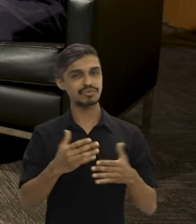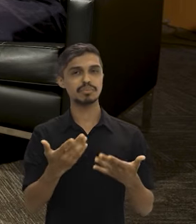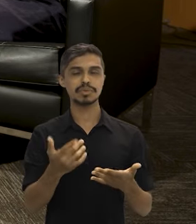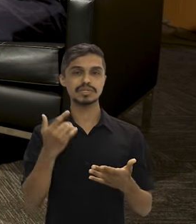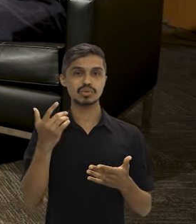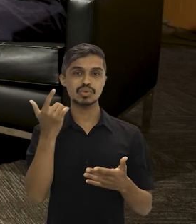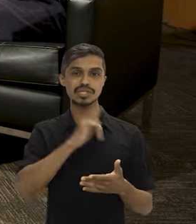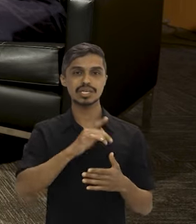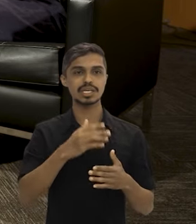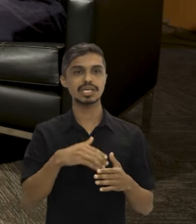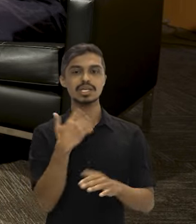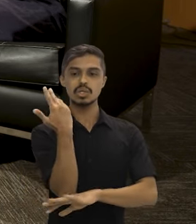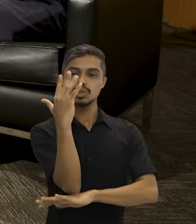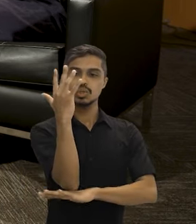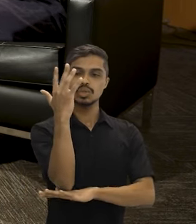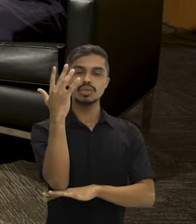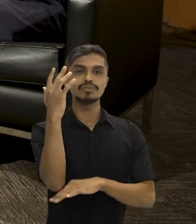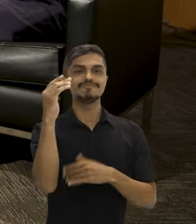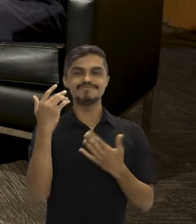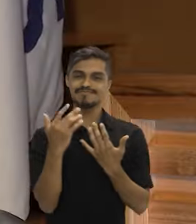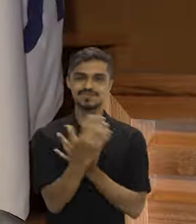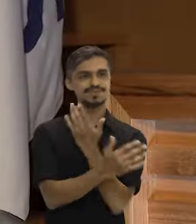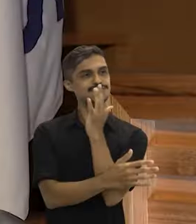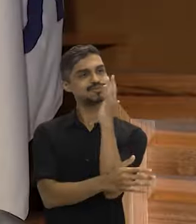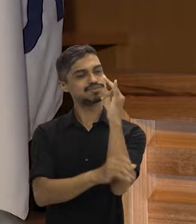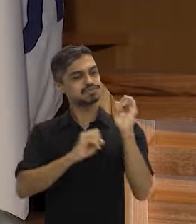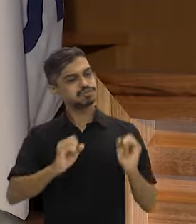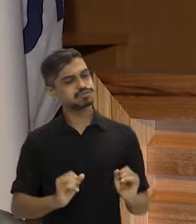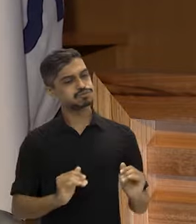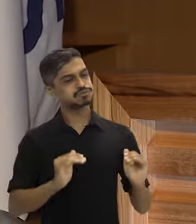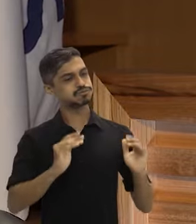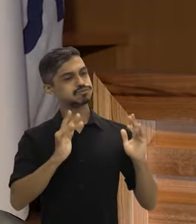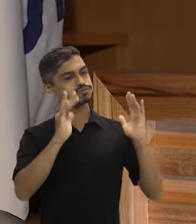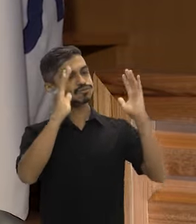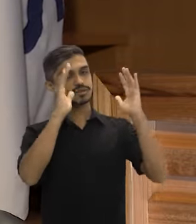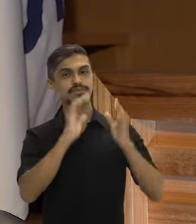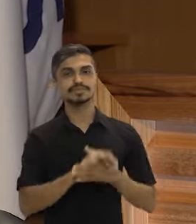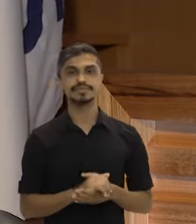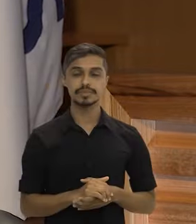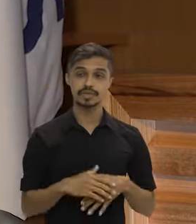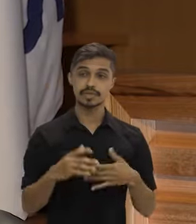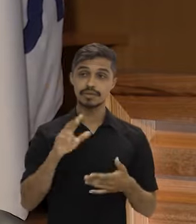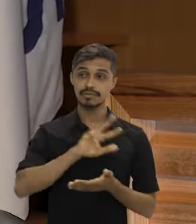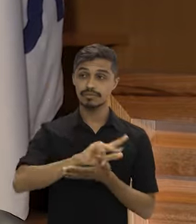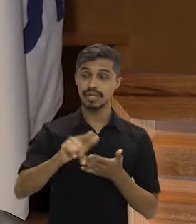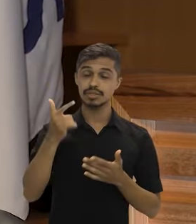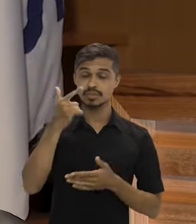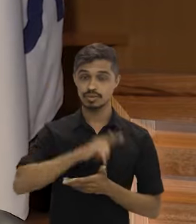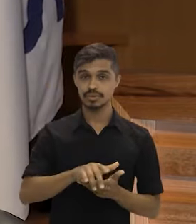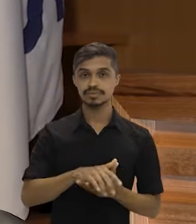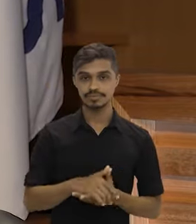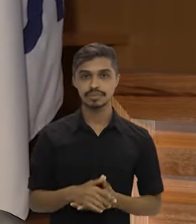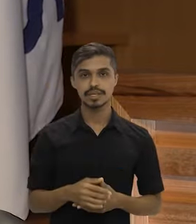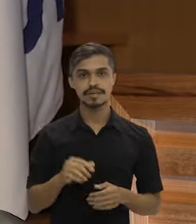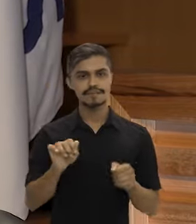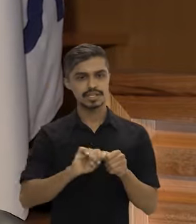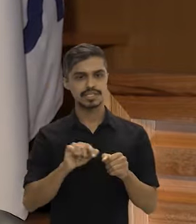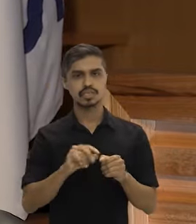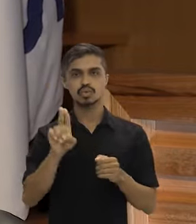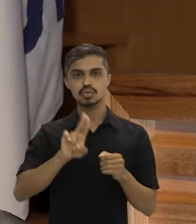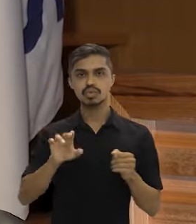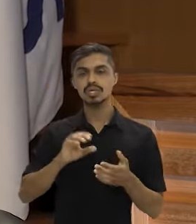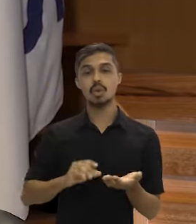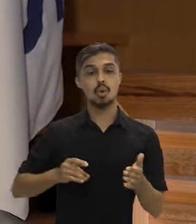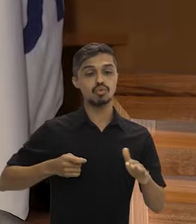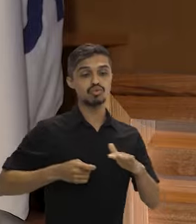uma barreira para que o desmatamento avance à medida que você tem a floresta reconstruída. Então, assim, são vários ganhos. A gente vai fazer